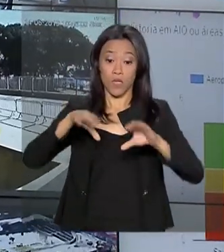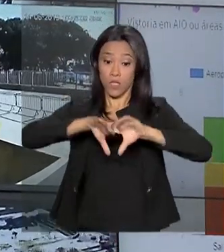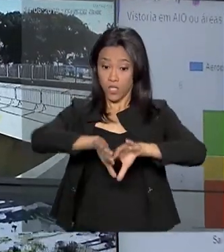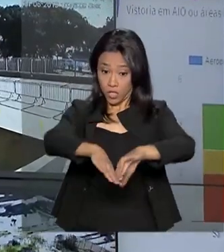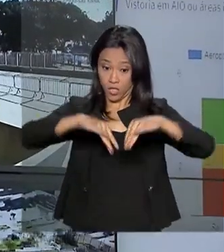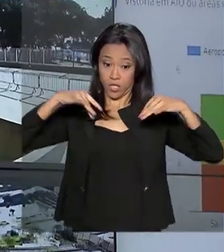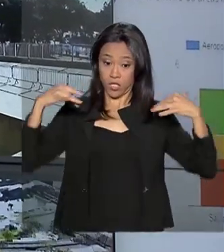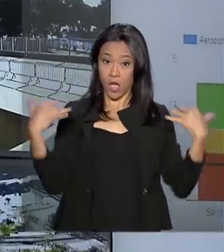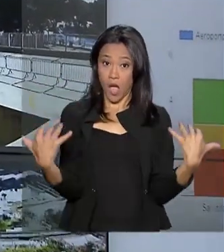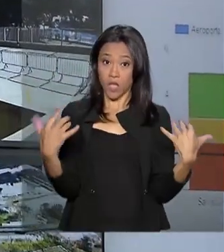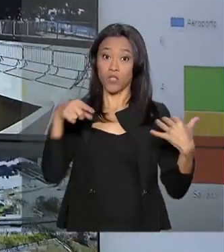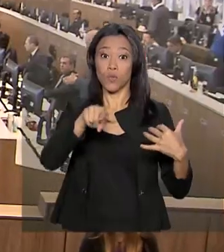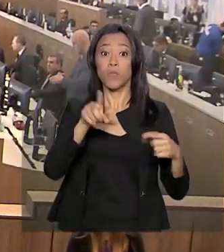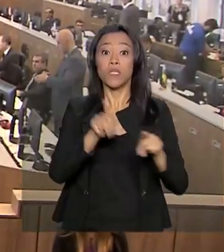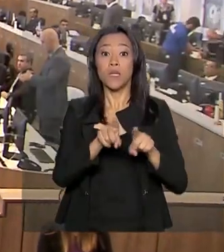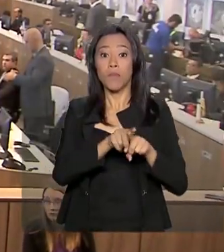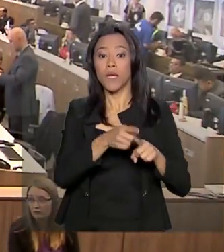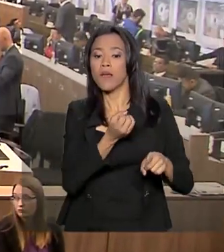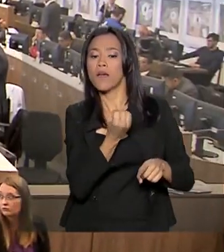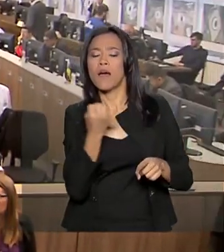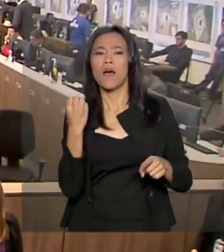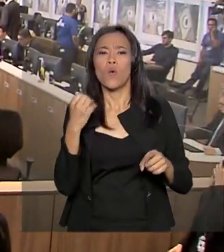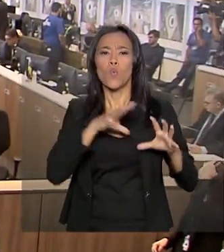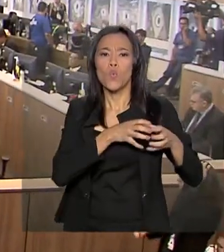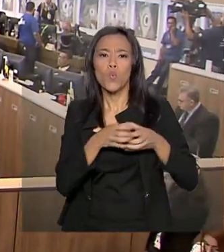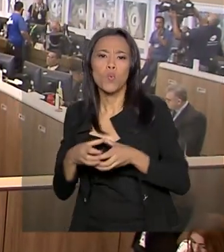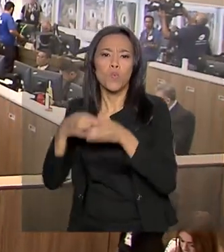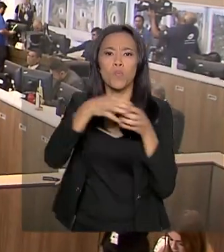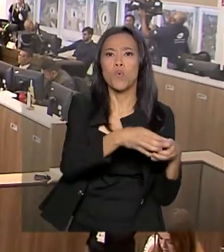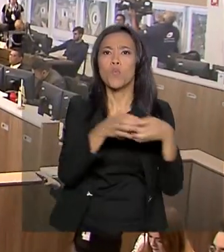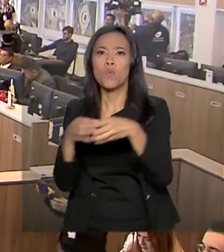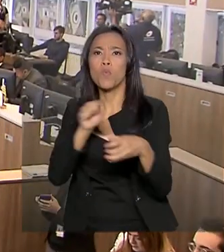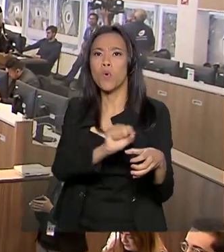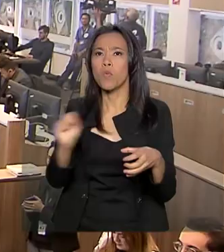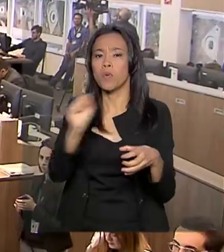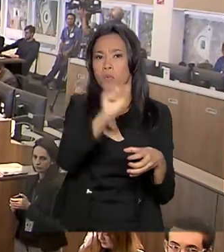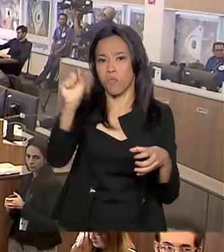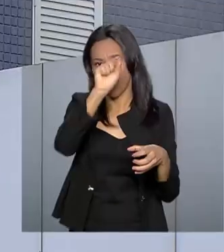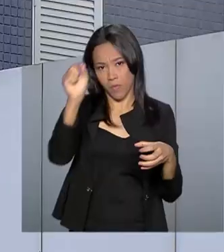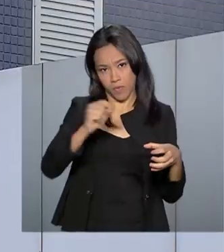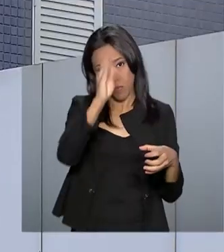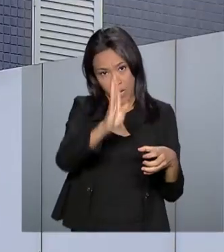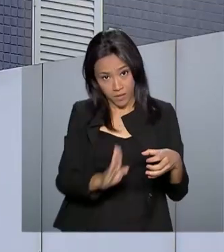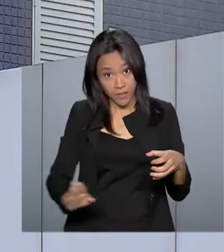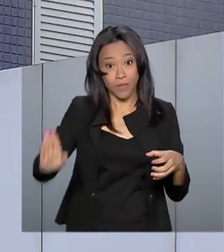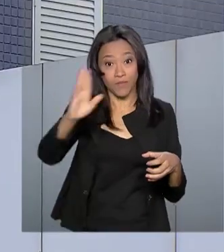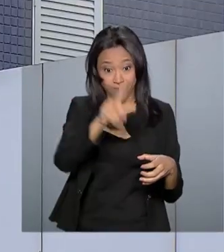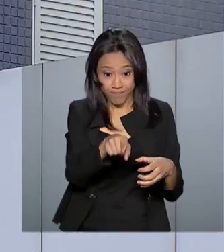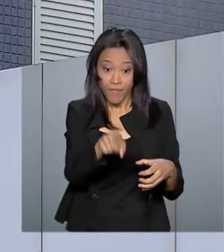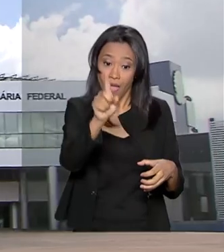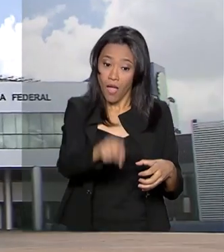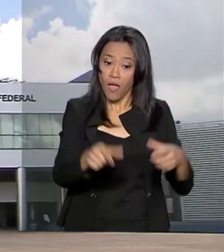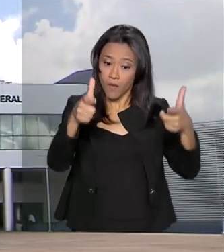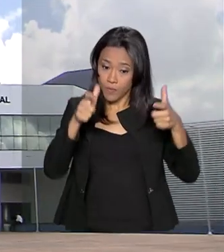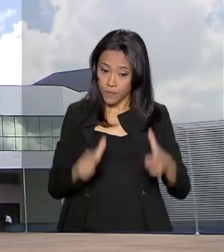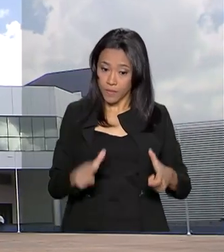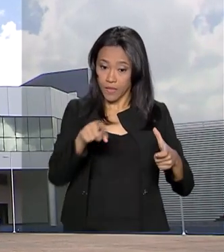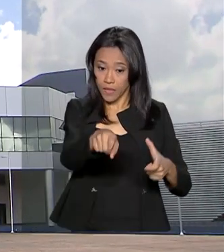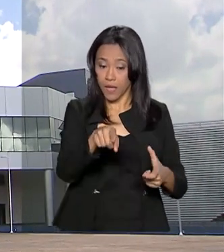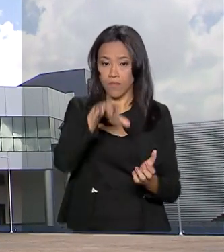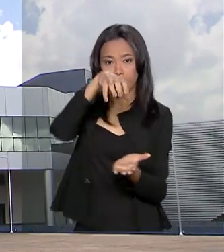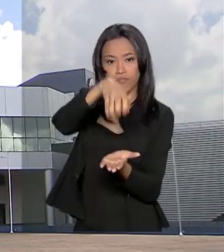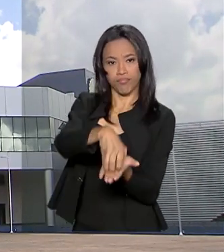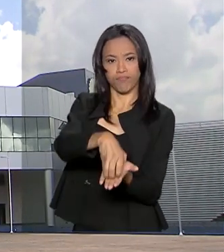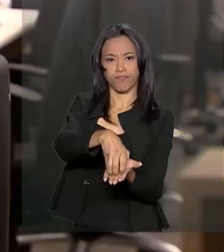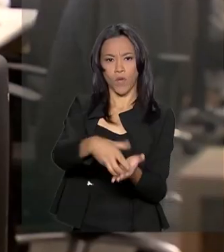e rotas por onde vão passar as delegações que participam da Copa América. Este é o Centro Integrado